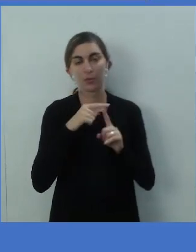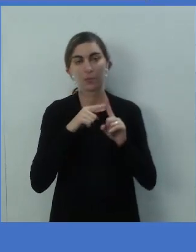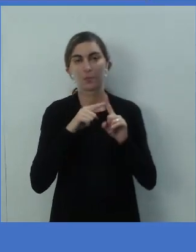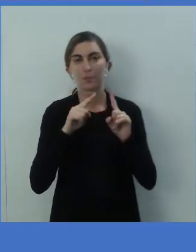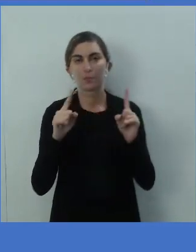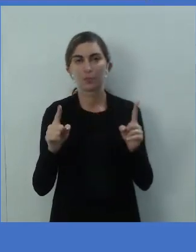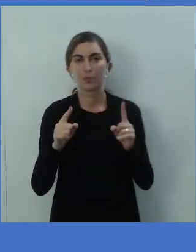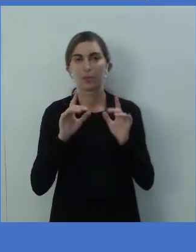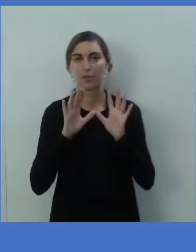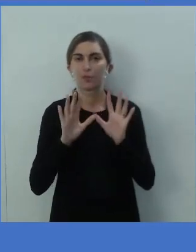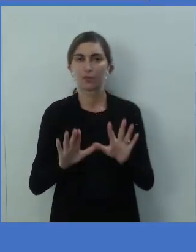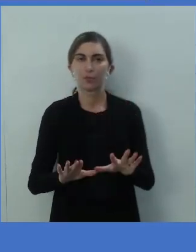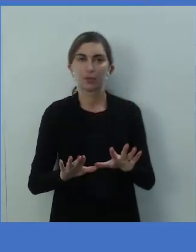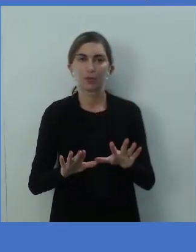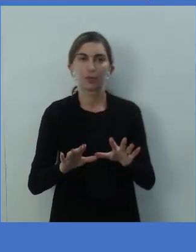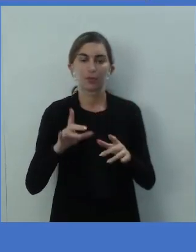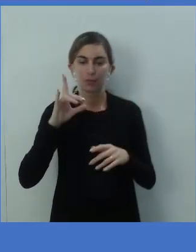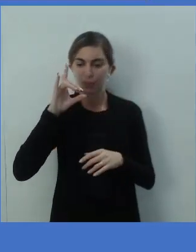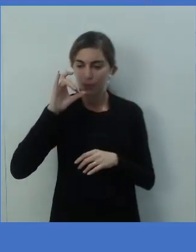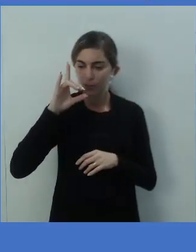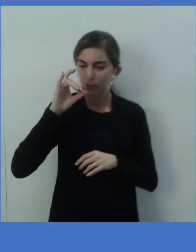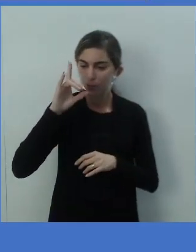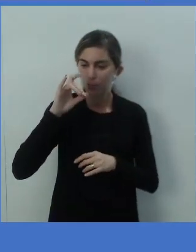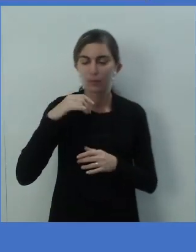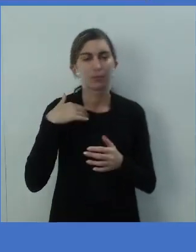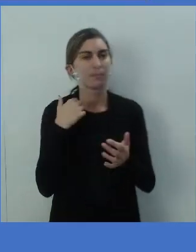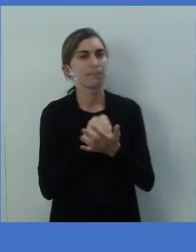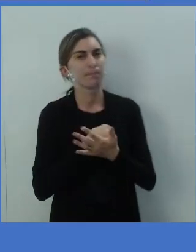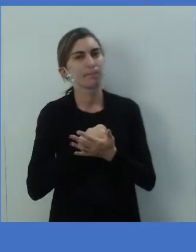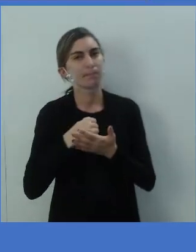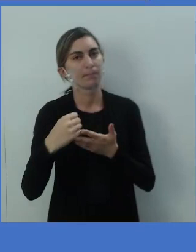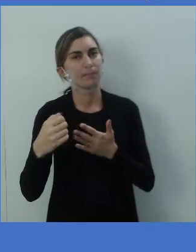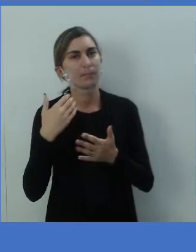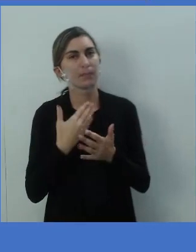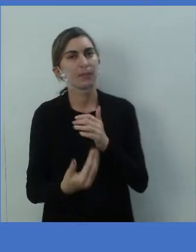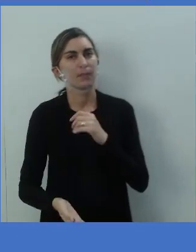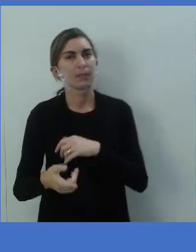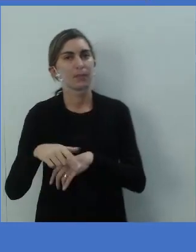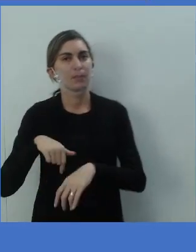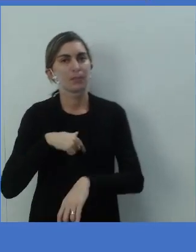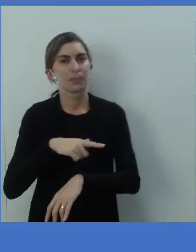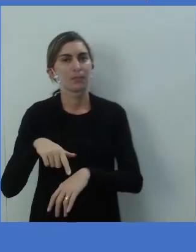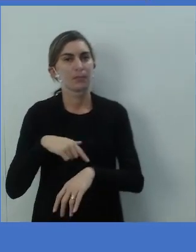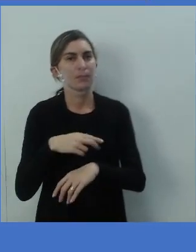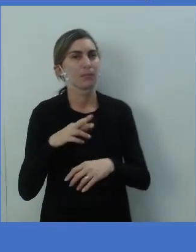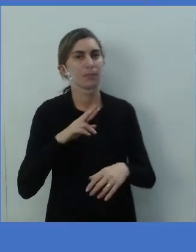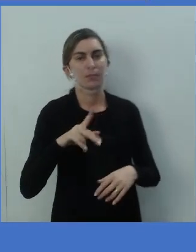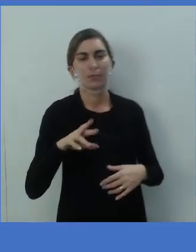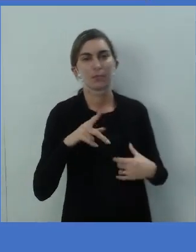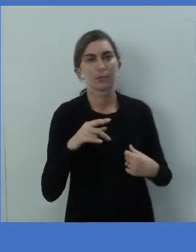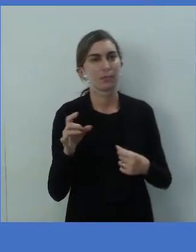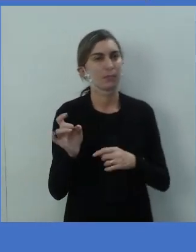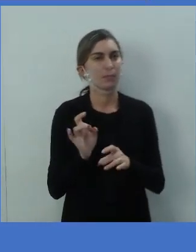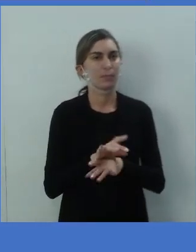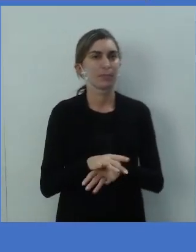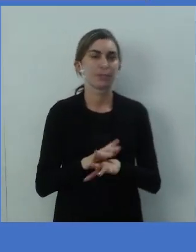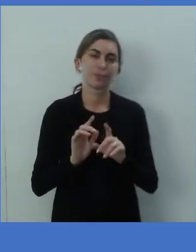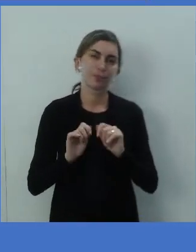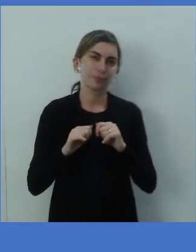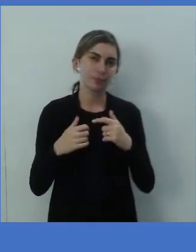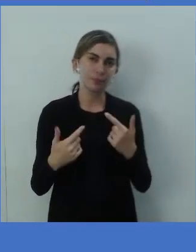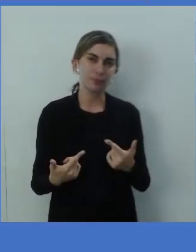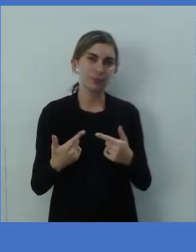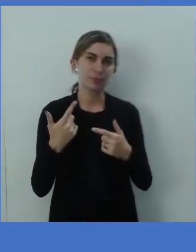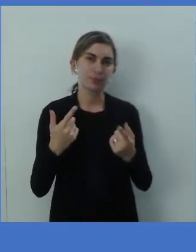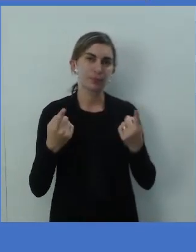ficou no Instagram, acabou passando muito tempo e não terminou. E claro, mais